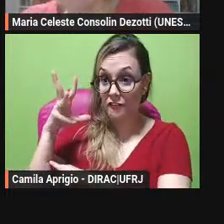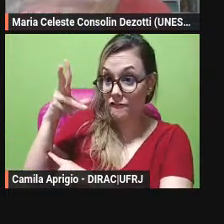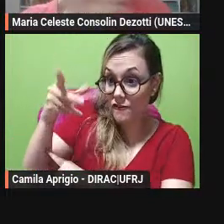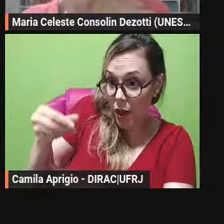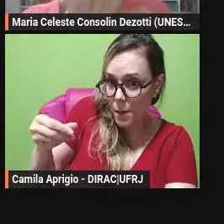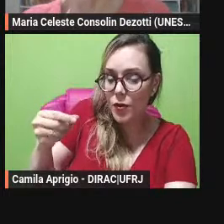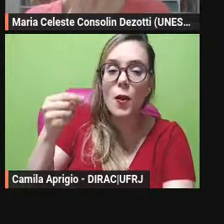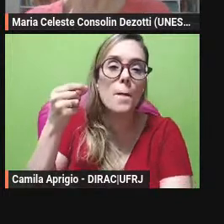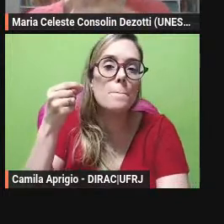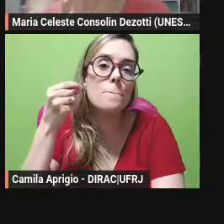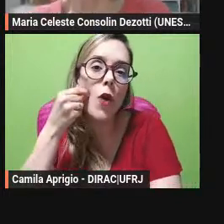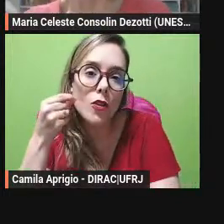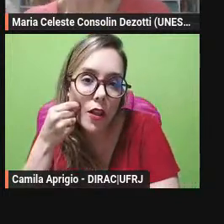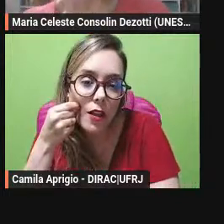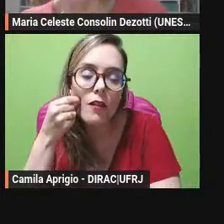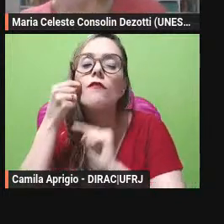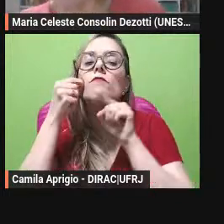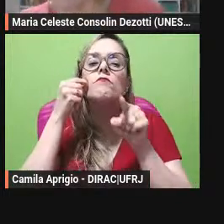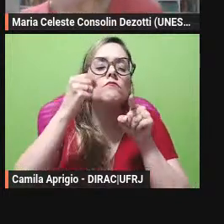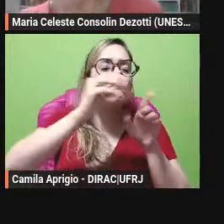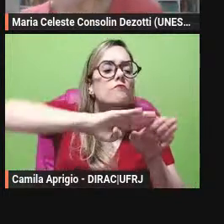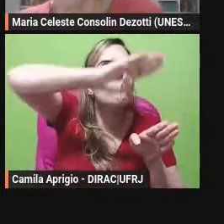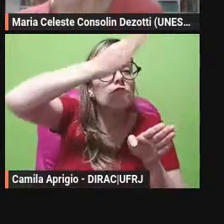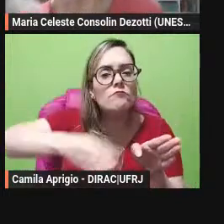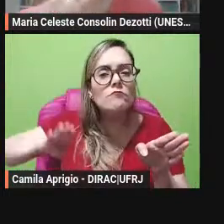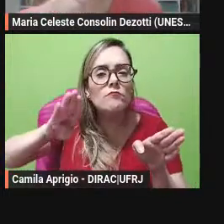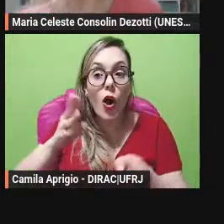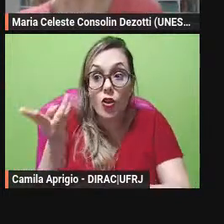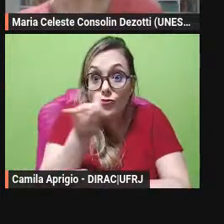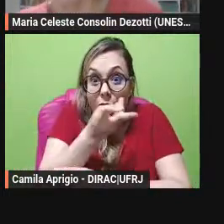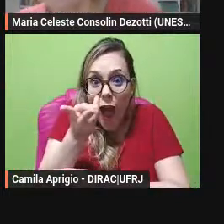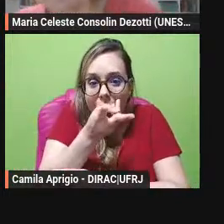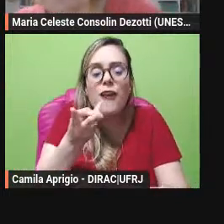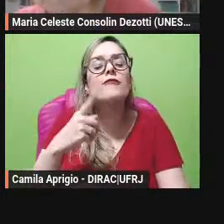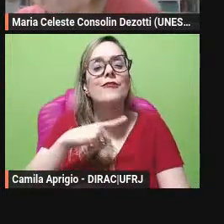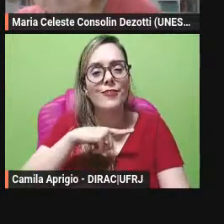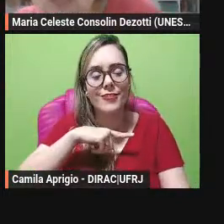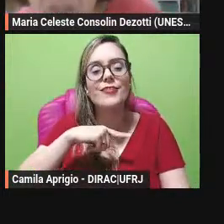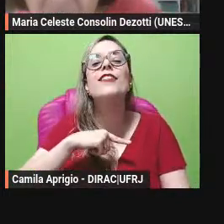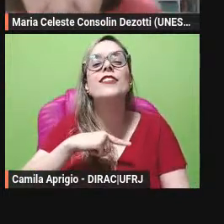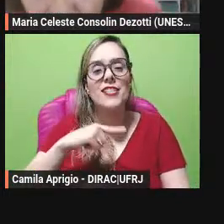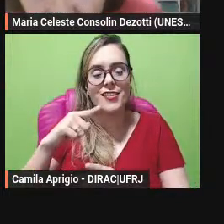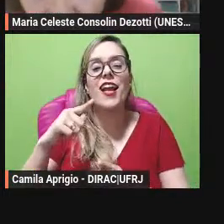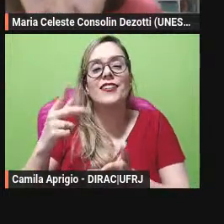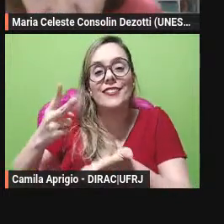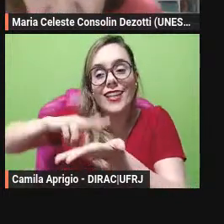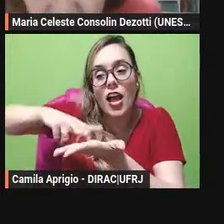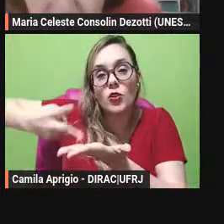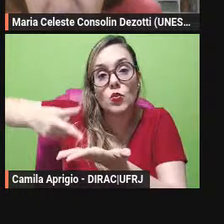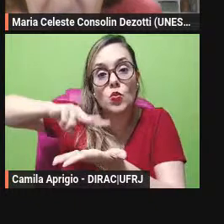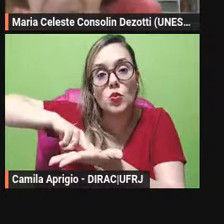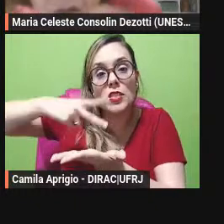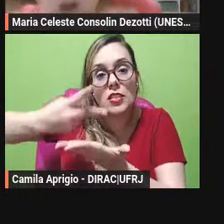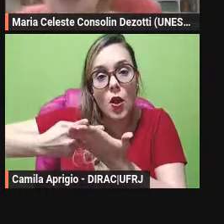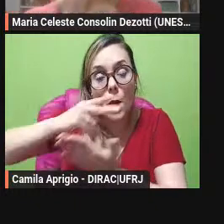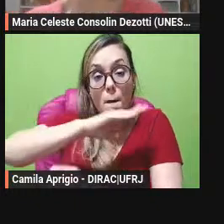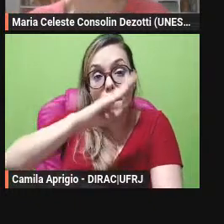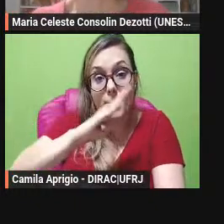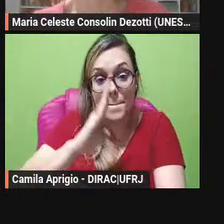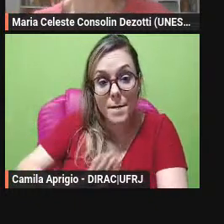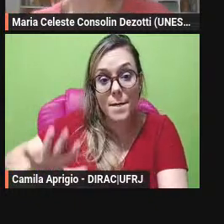mostrar pra vocês aqui numa versão brasileira escrita no século 19